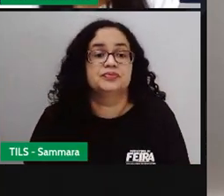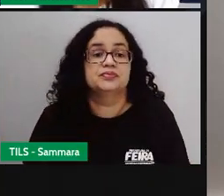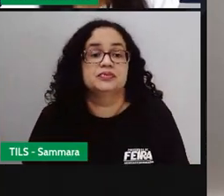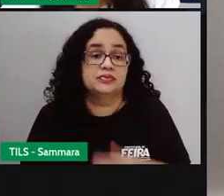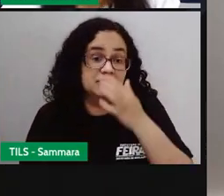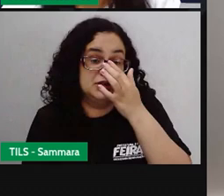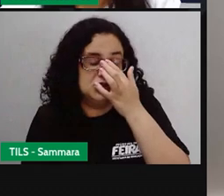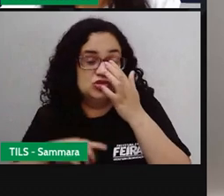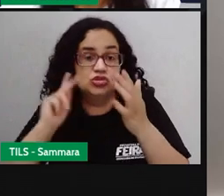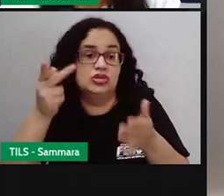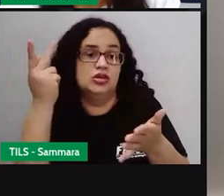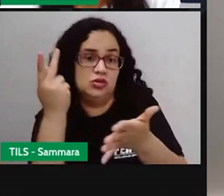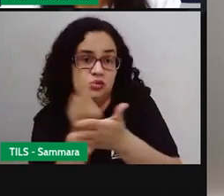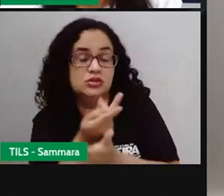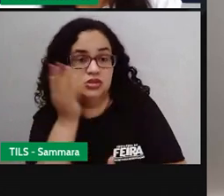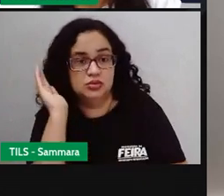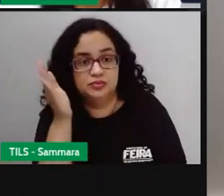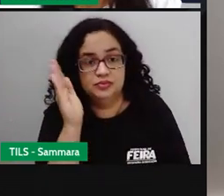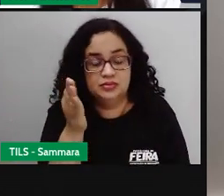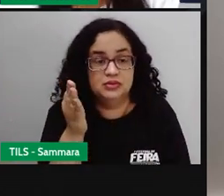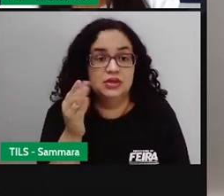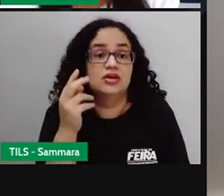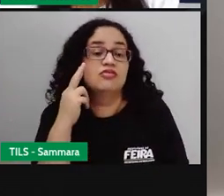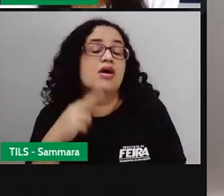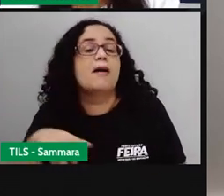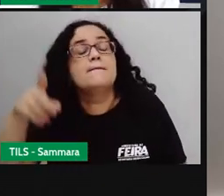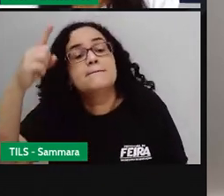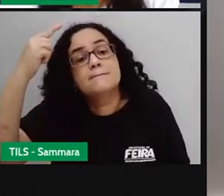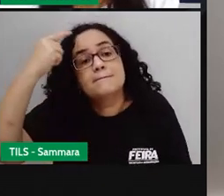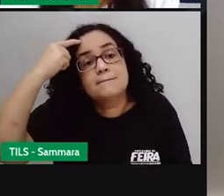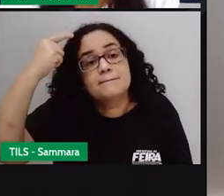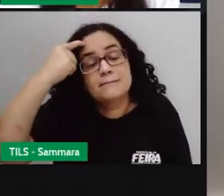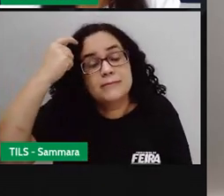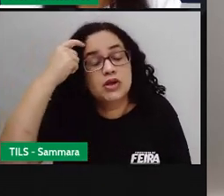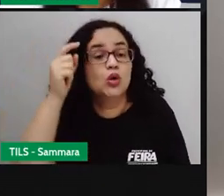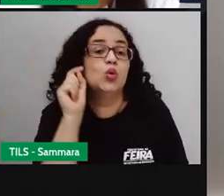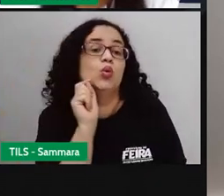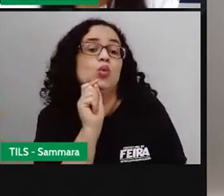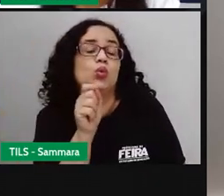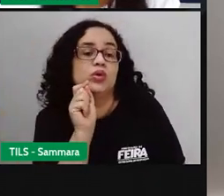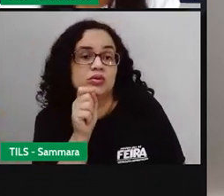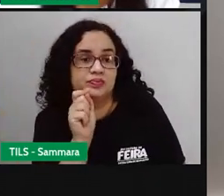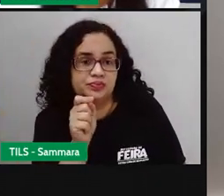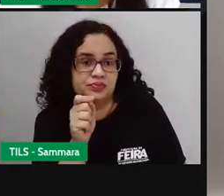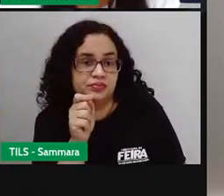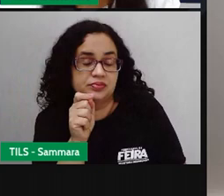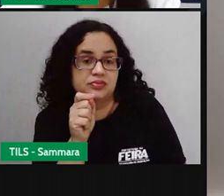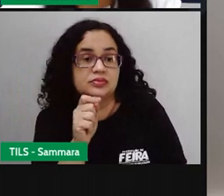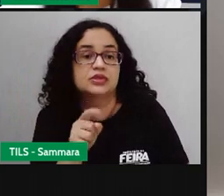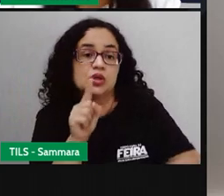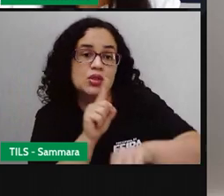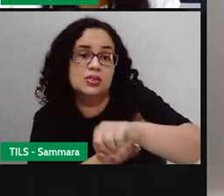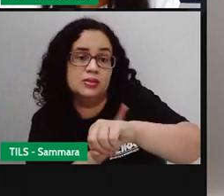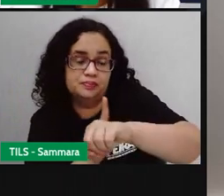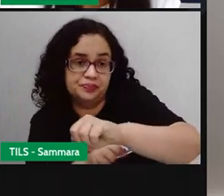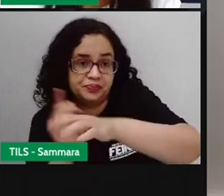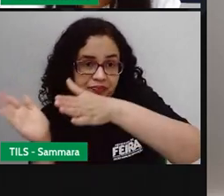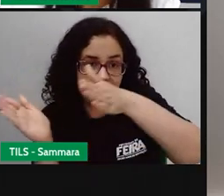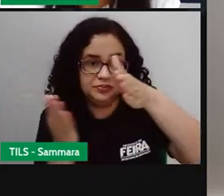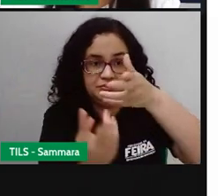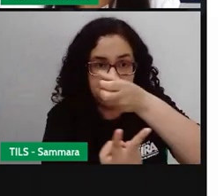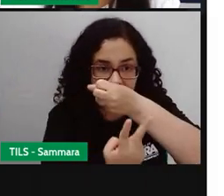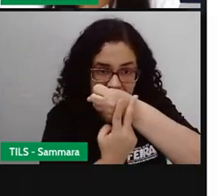Então, já aconteceu. E aí a gente faz a reflexão sobre as definições dos tempos verbais.